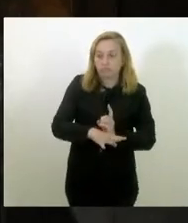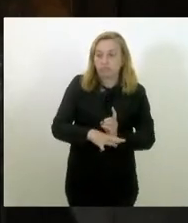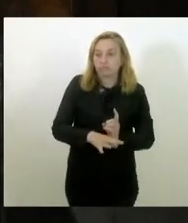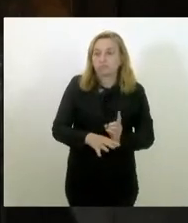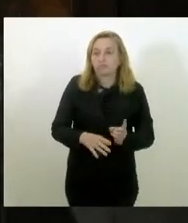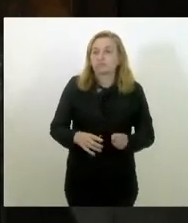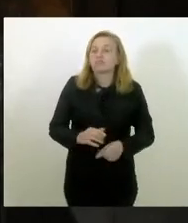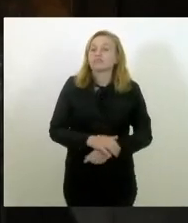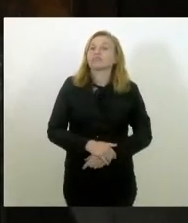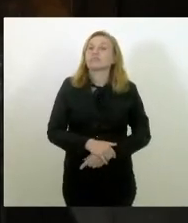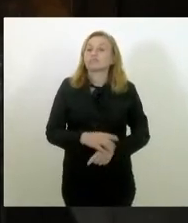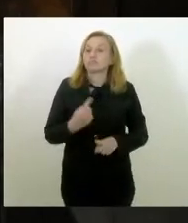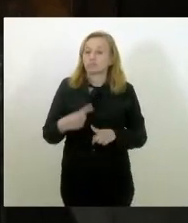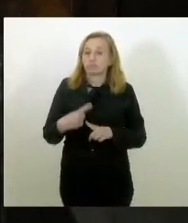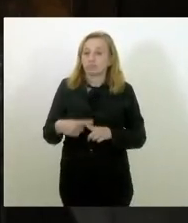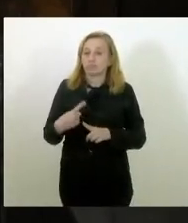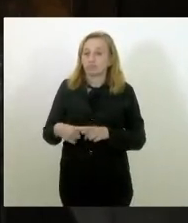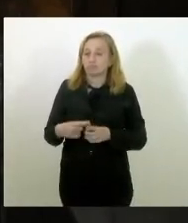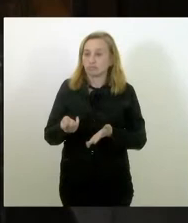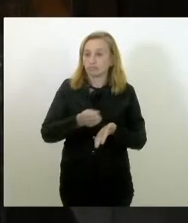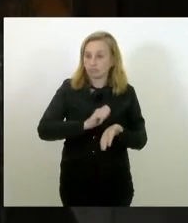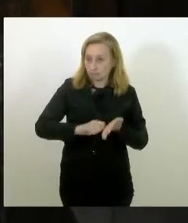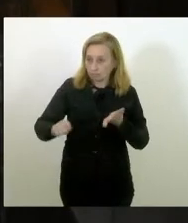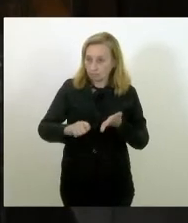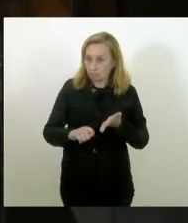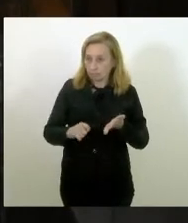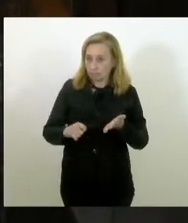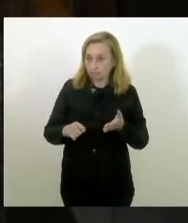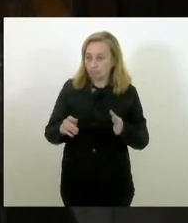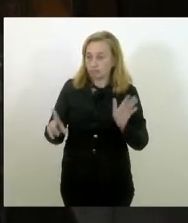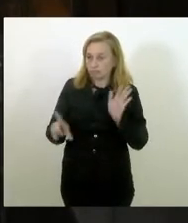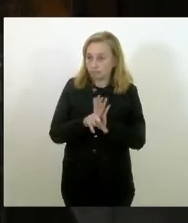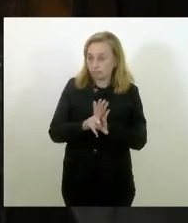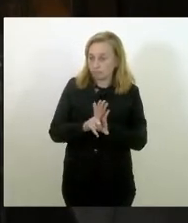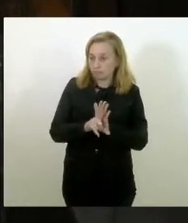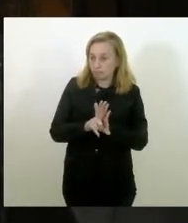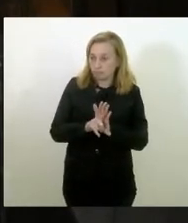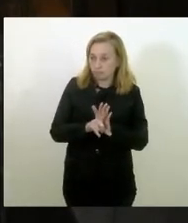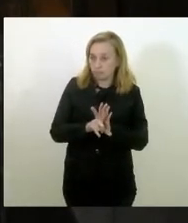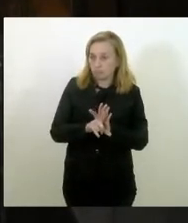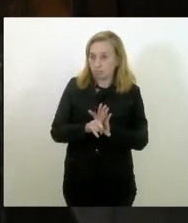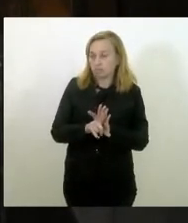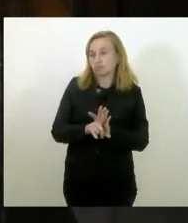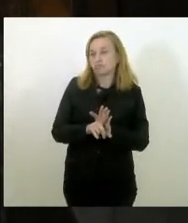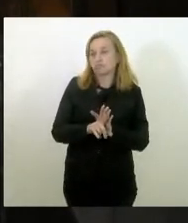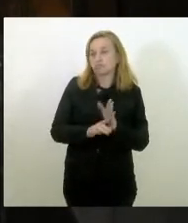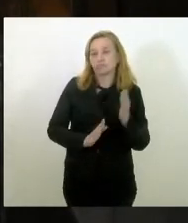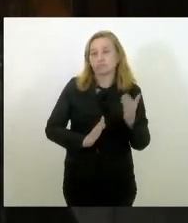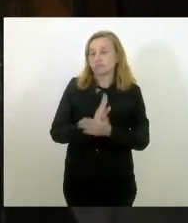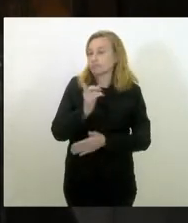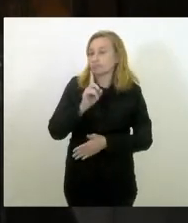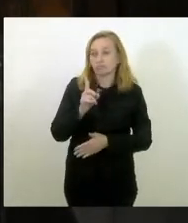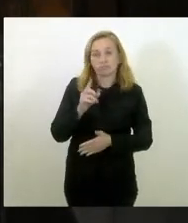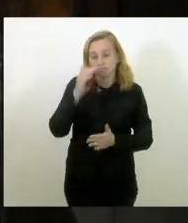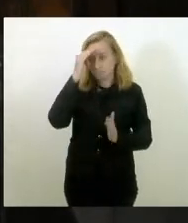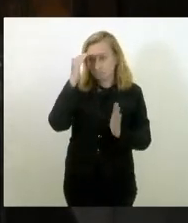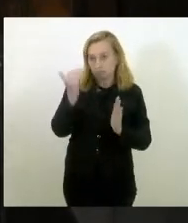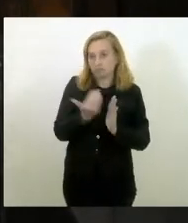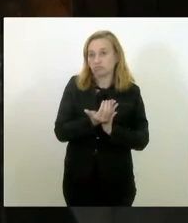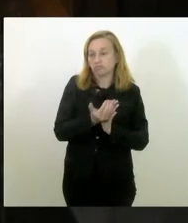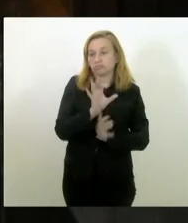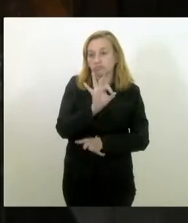Porque está escrito na lei que aprovamos, modificando de 10 para 5, que se não cumprisse esse percentual,